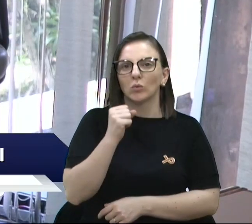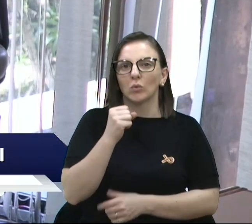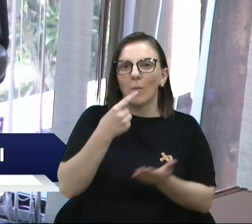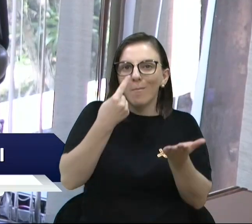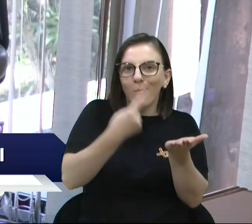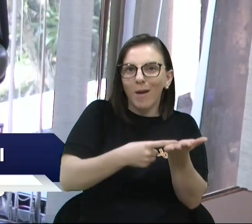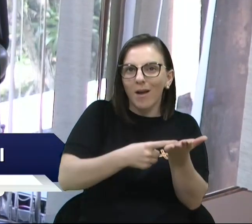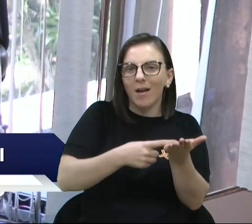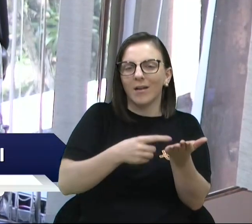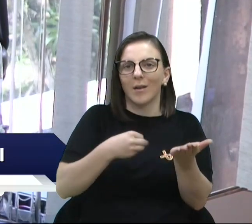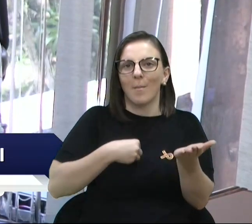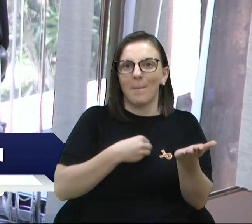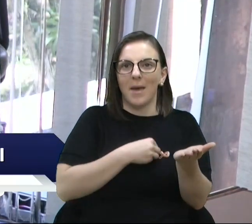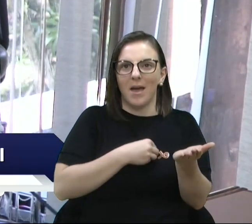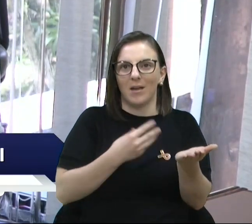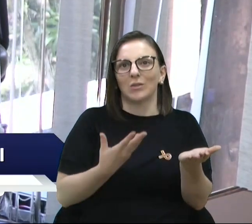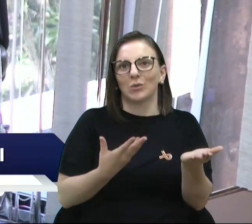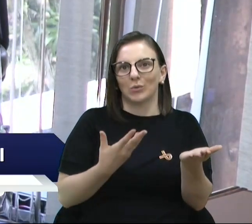Então, de forma,